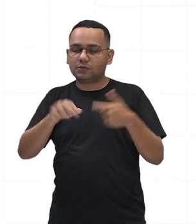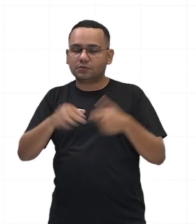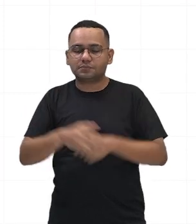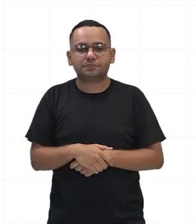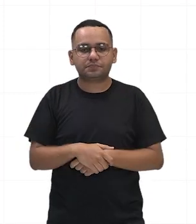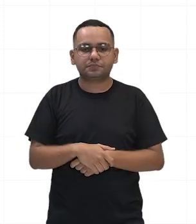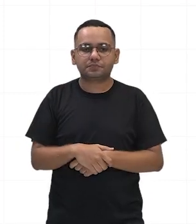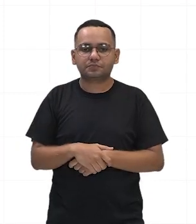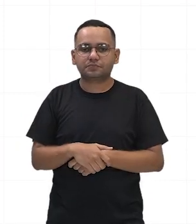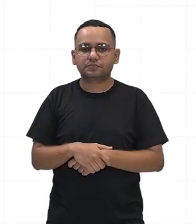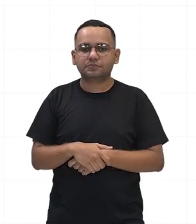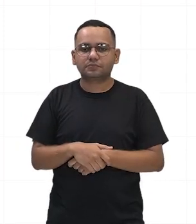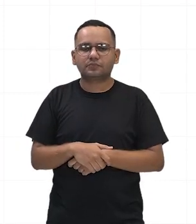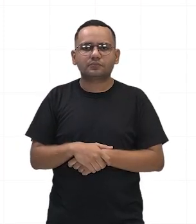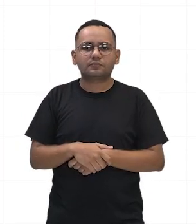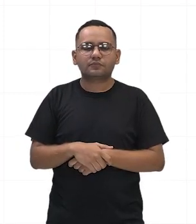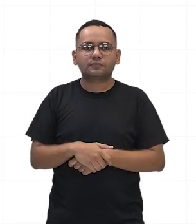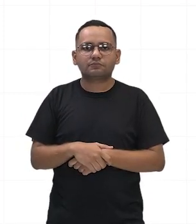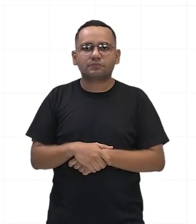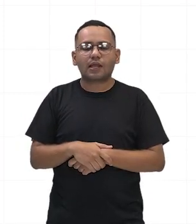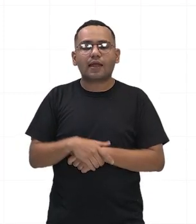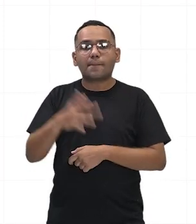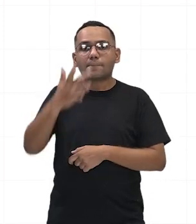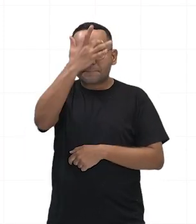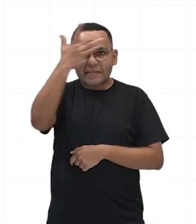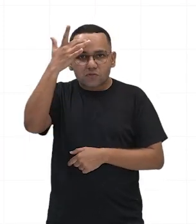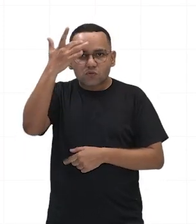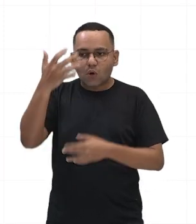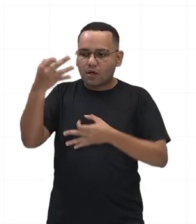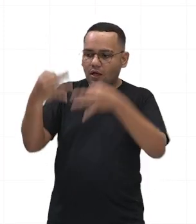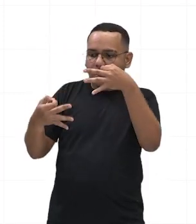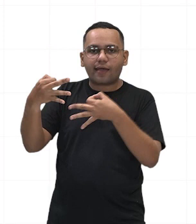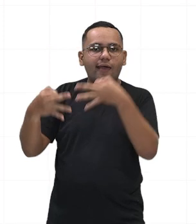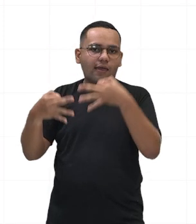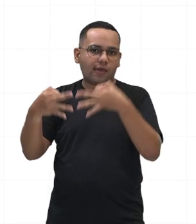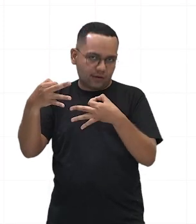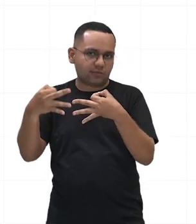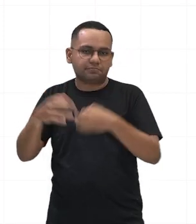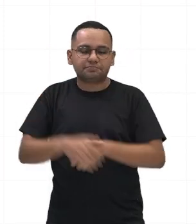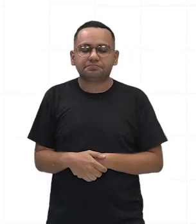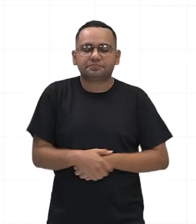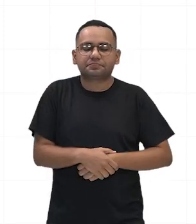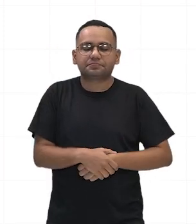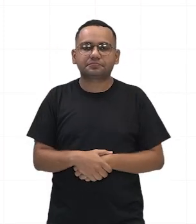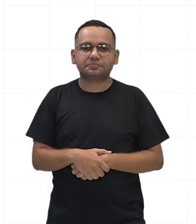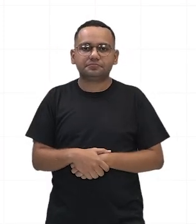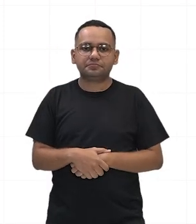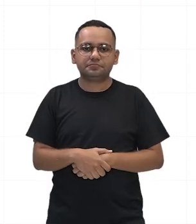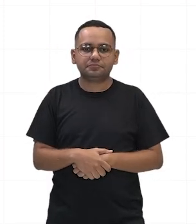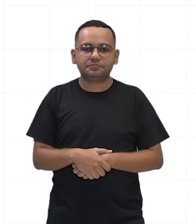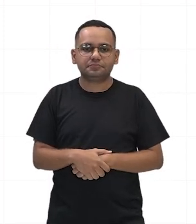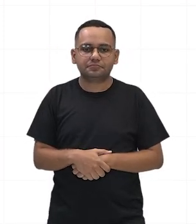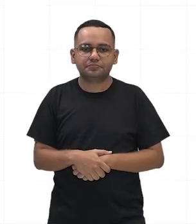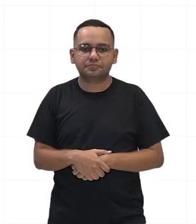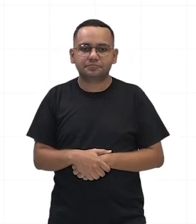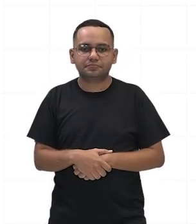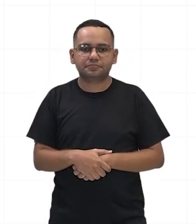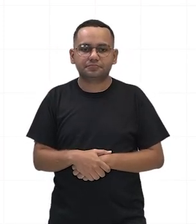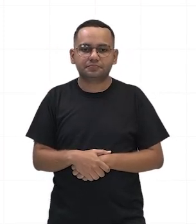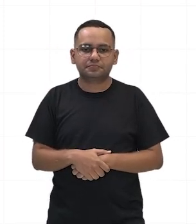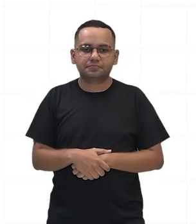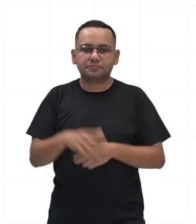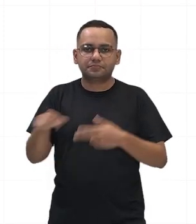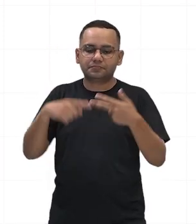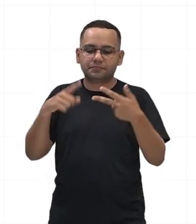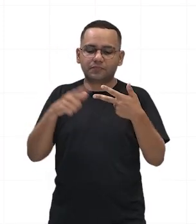que aplicava a justiça, como se fosse o juiz que nós temos hoje. Então, o pretor é aquele que aplica a justiça. Mas temos